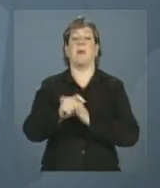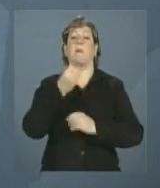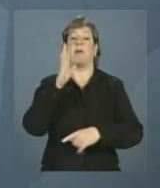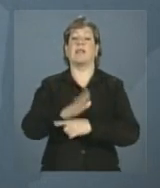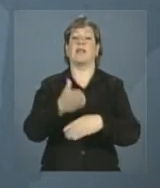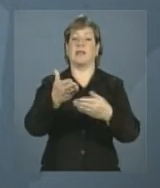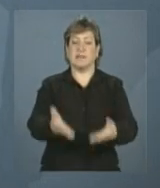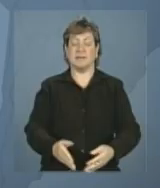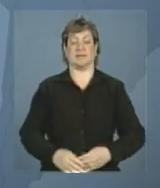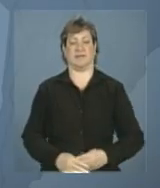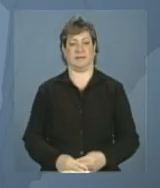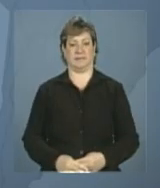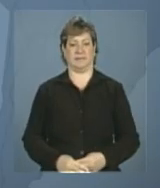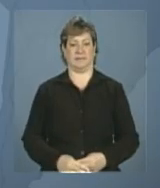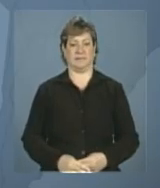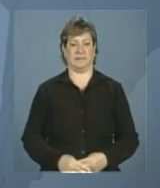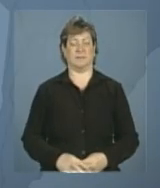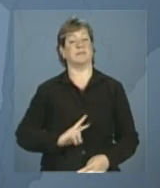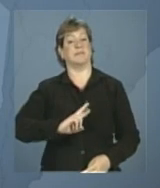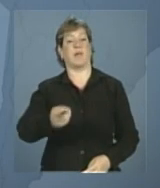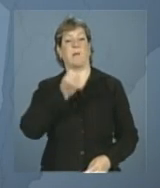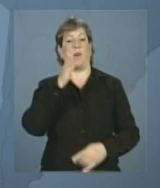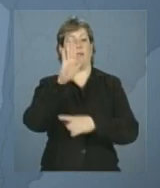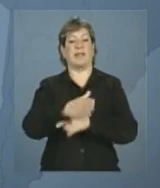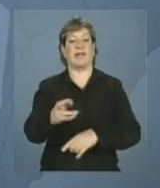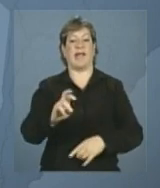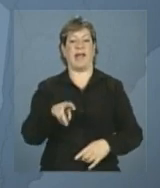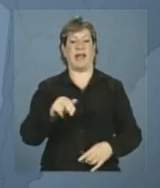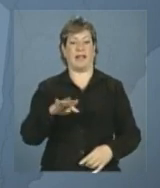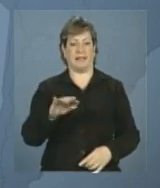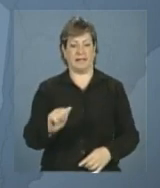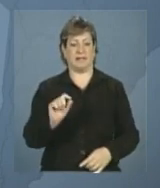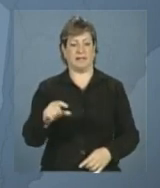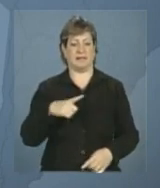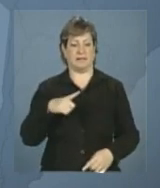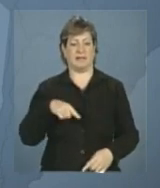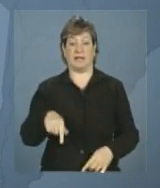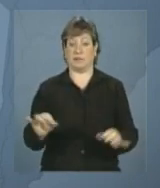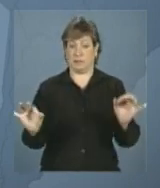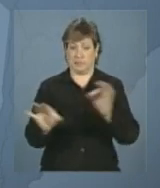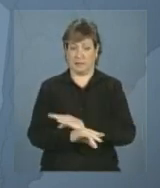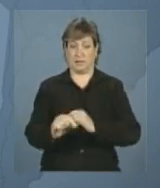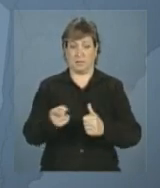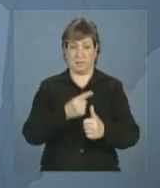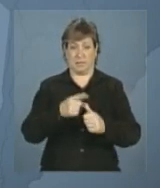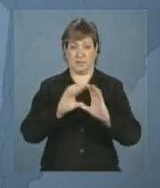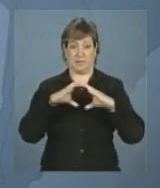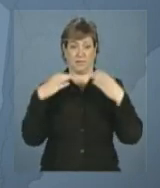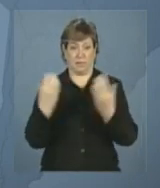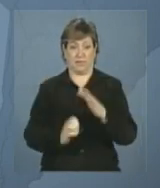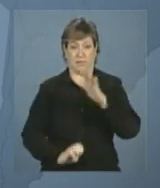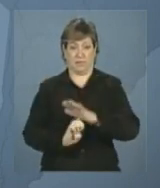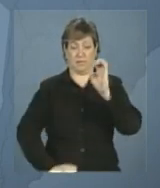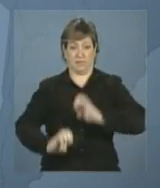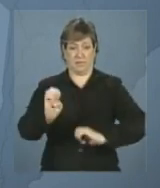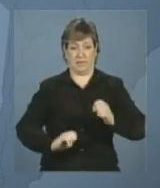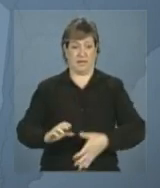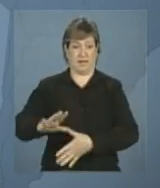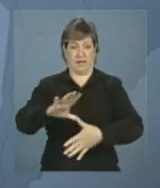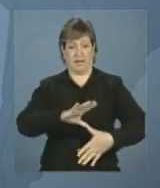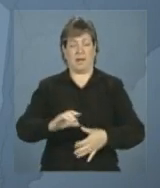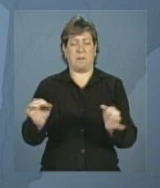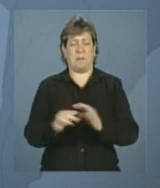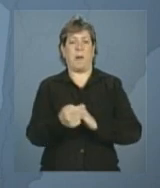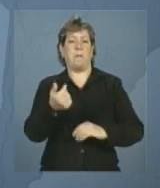boa tarde para você. Boa tarde, Renata. No encerramento do primeiro Foro Empresarial das Américas, que terminou